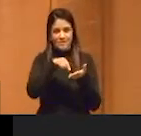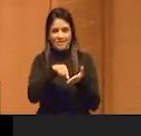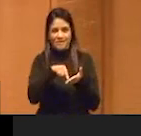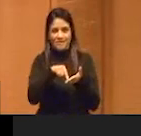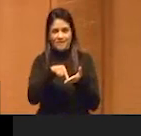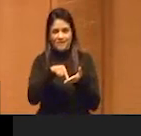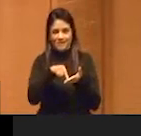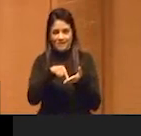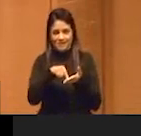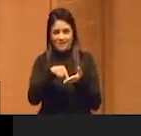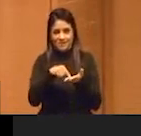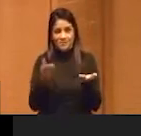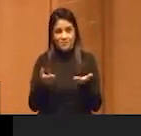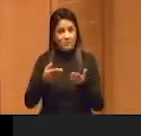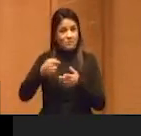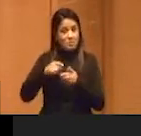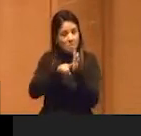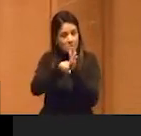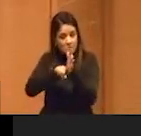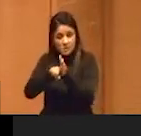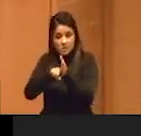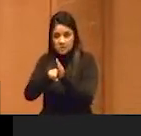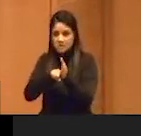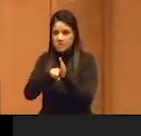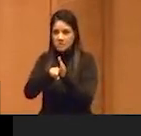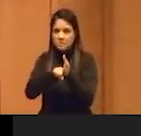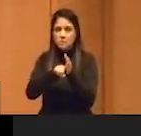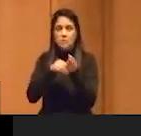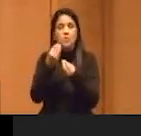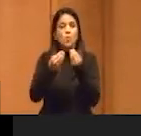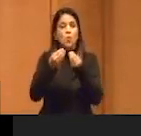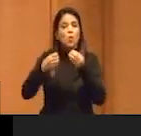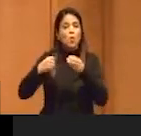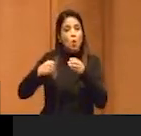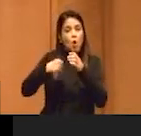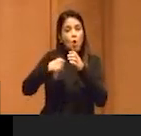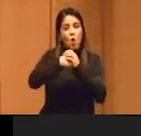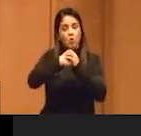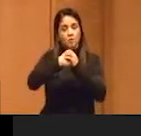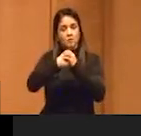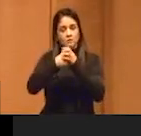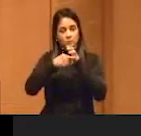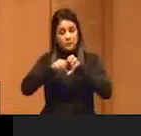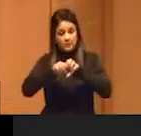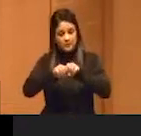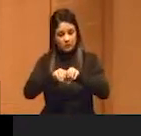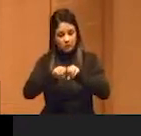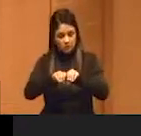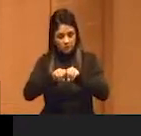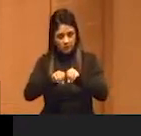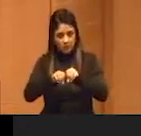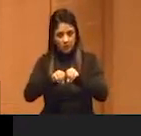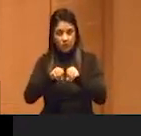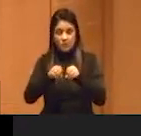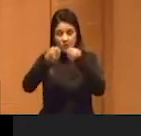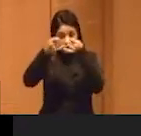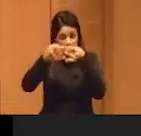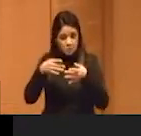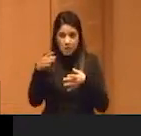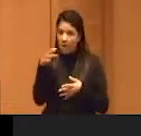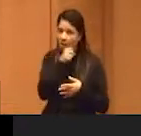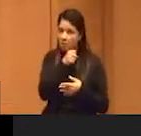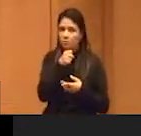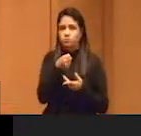nas nossas atuais pesquisas para pensar sobre o colonialismo da educação, vou falar um pouquinho muito rapidamente,